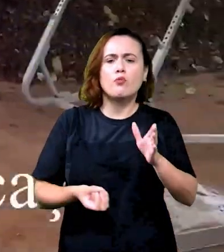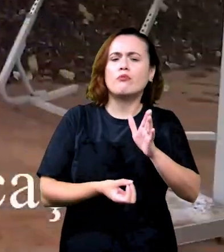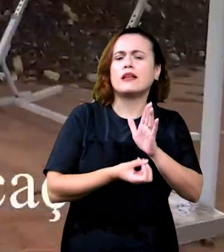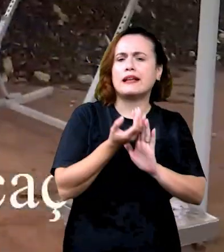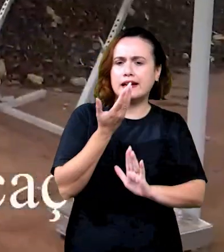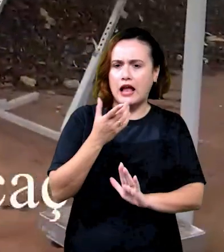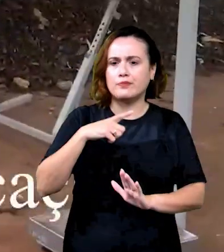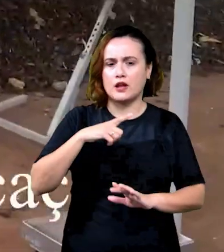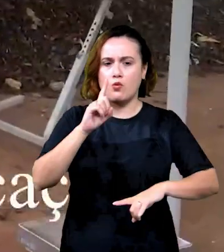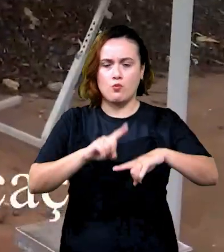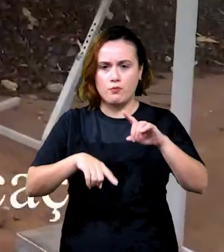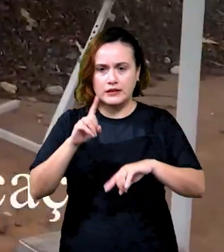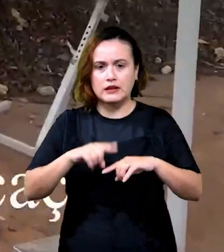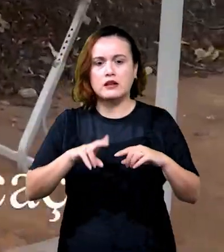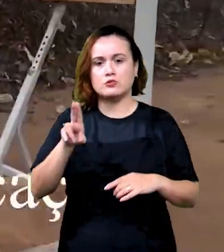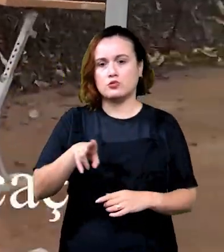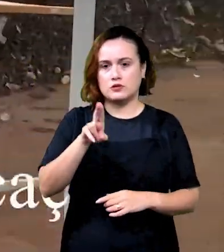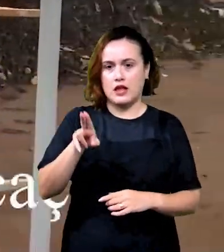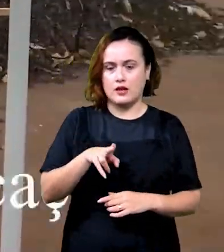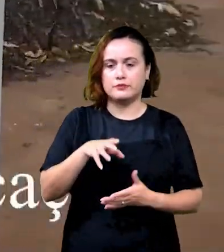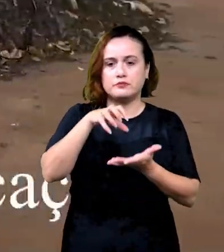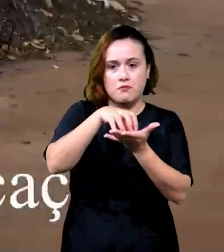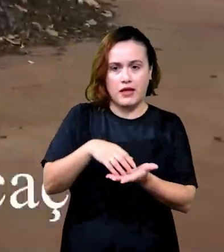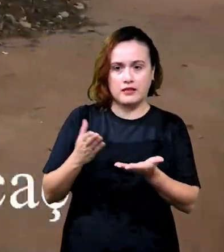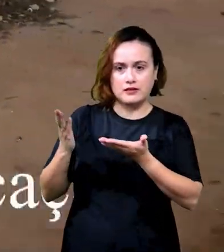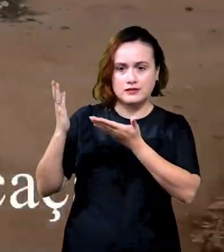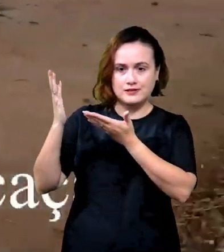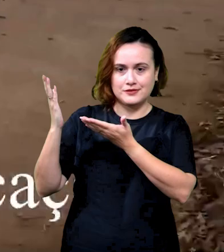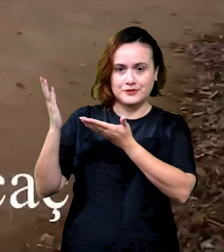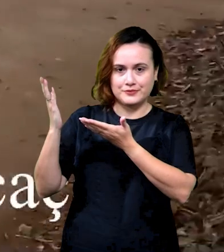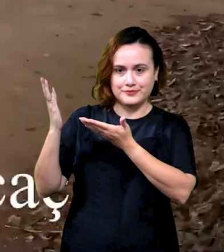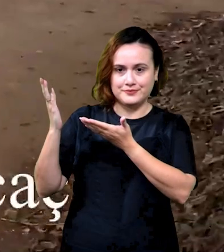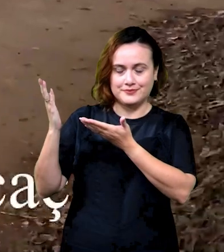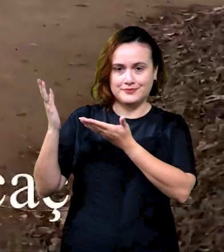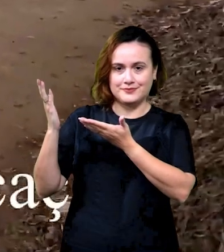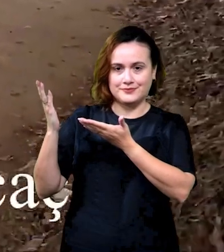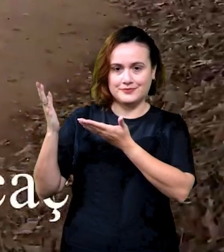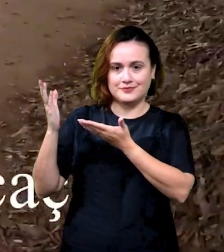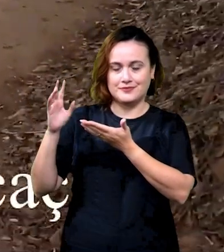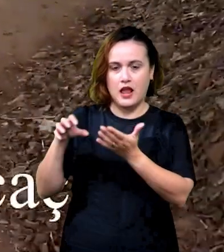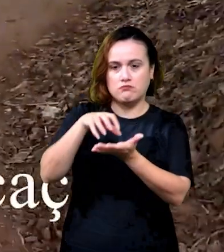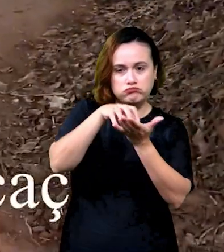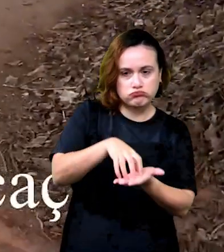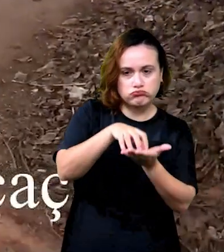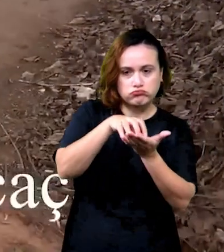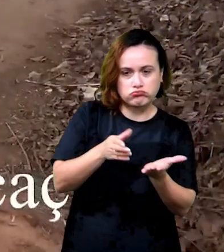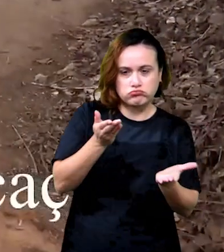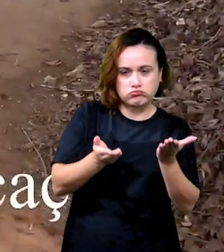utilizar alguns materiais. Nós utilizamos uma balança para aferição do peso.